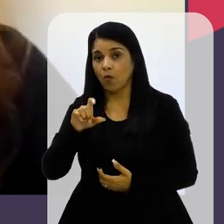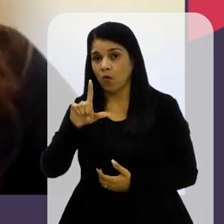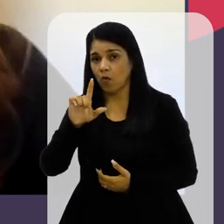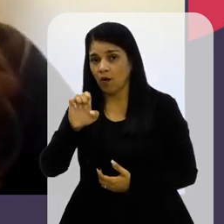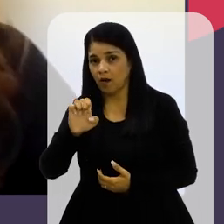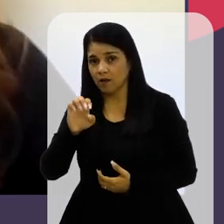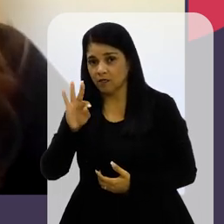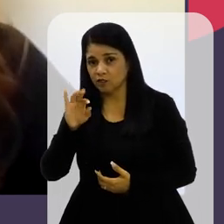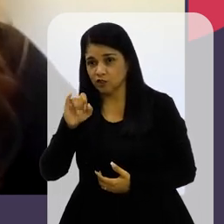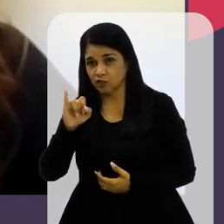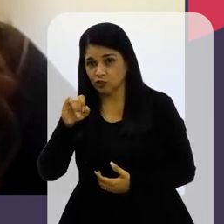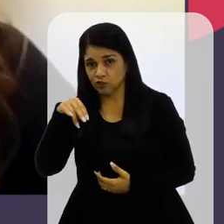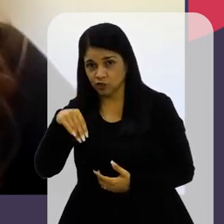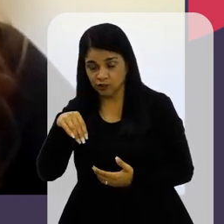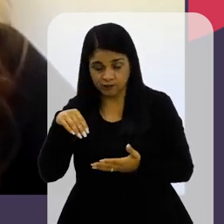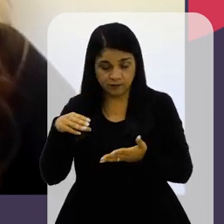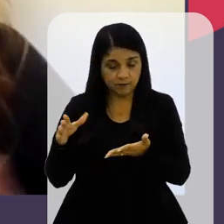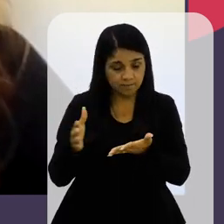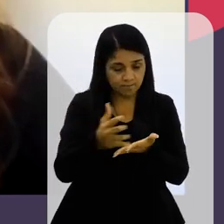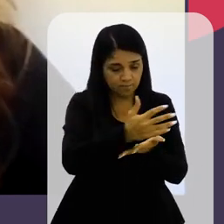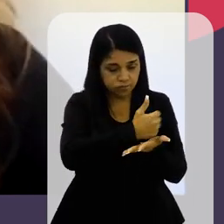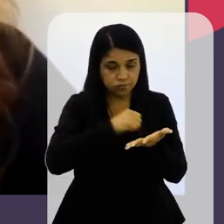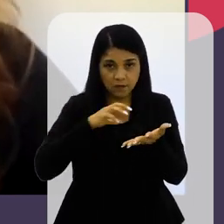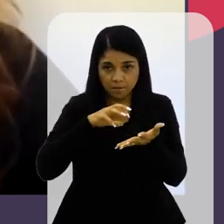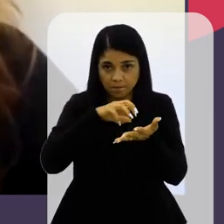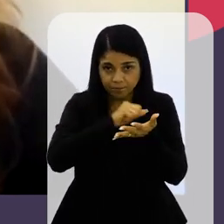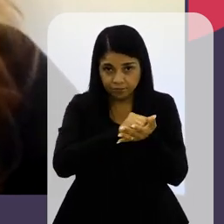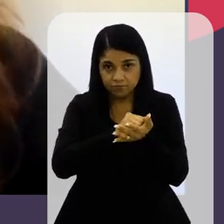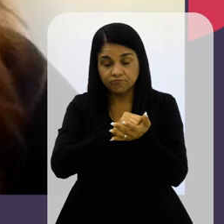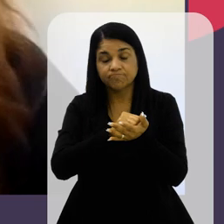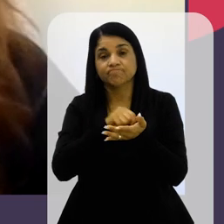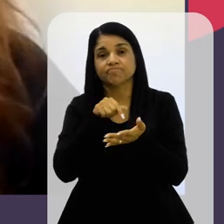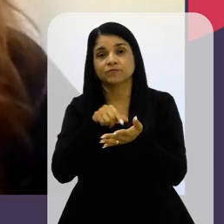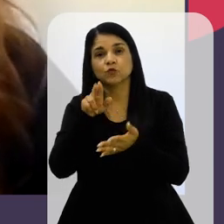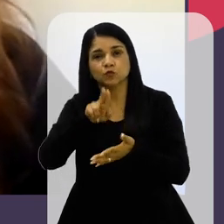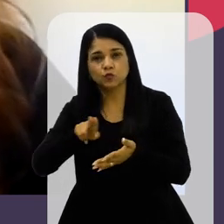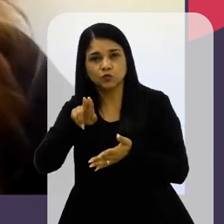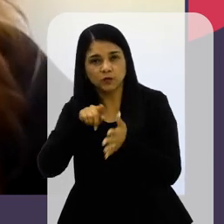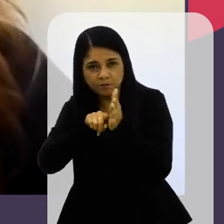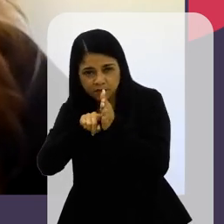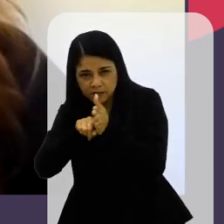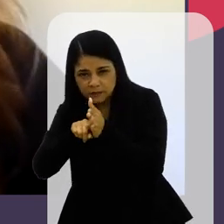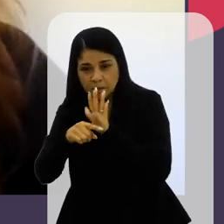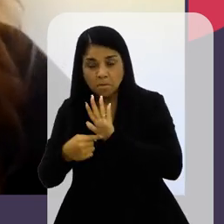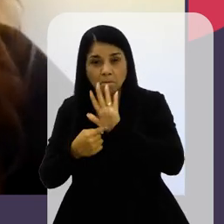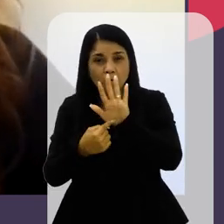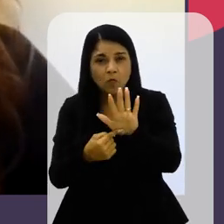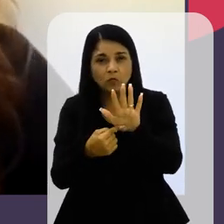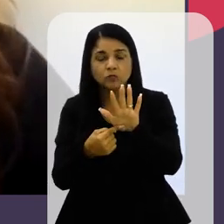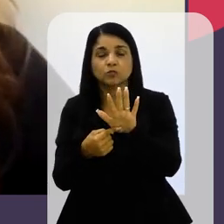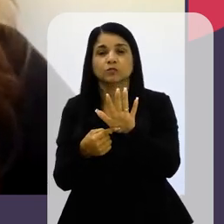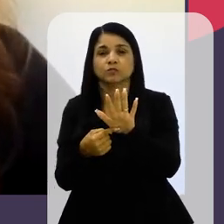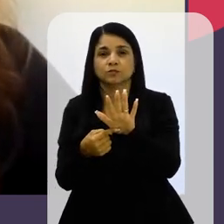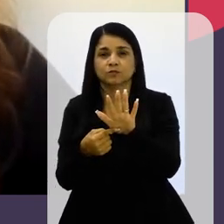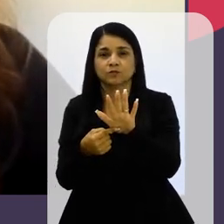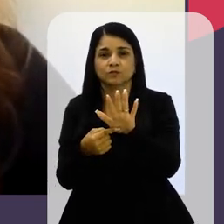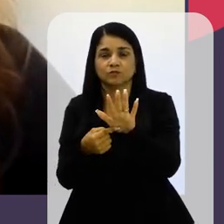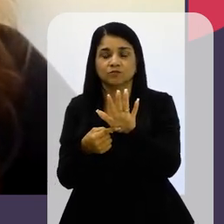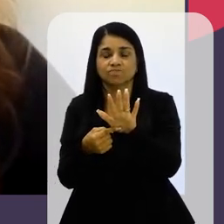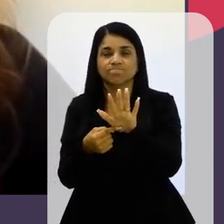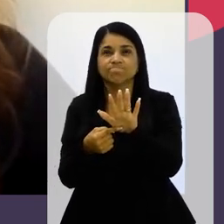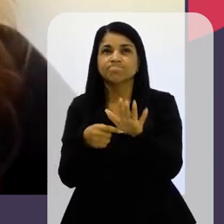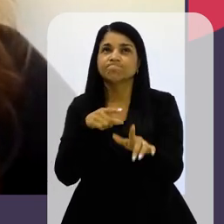boletim De ocorrência Que são os dados Que a gente Utilizou Para a nossa pesquisa Ele apresenta Os Algum